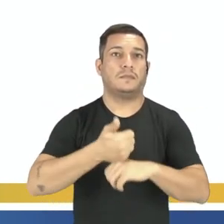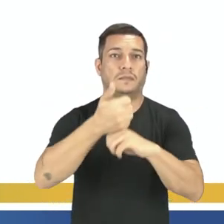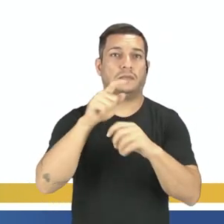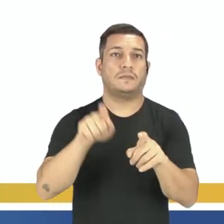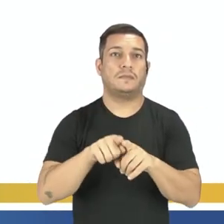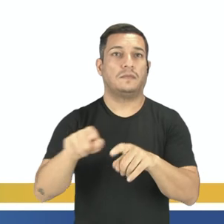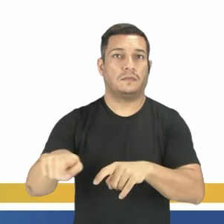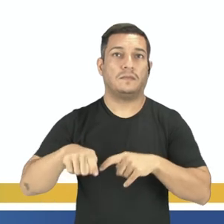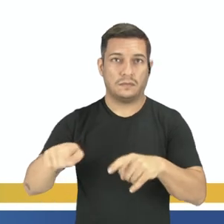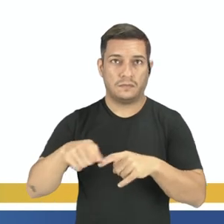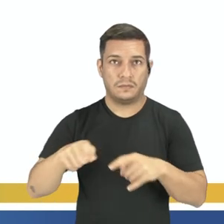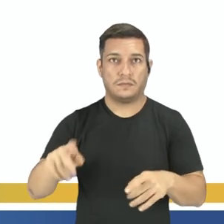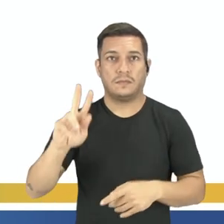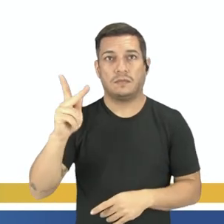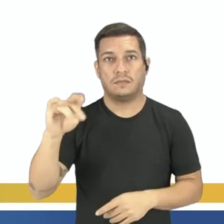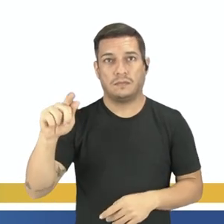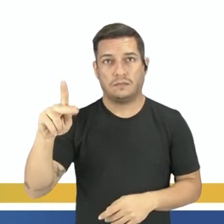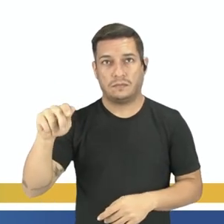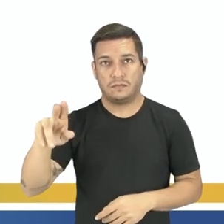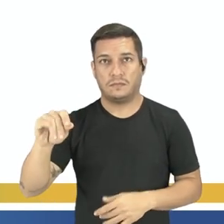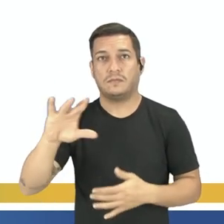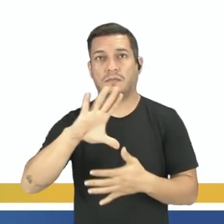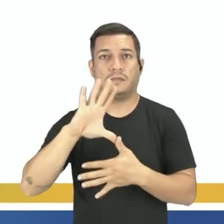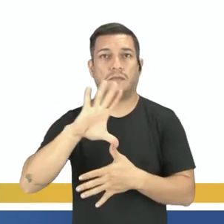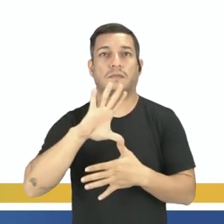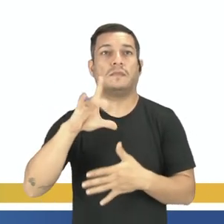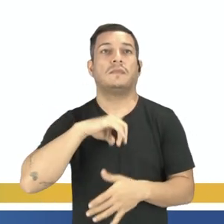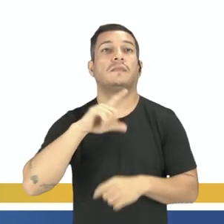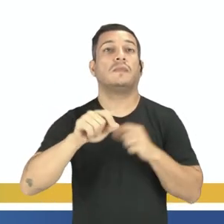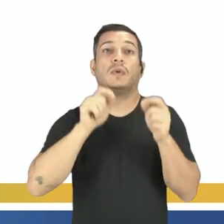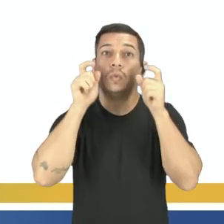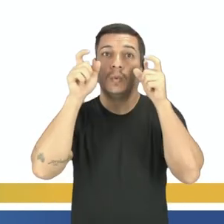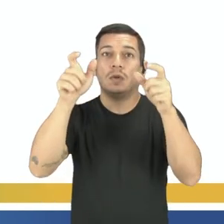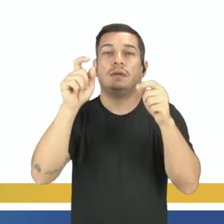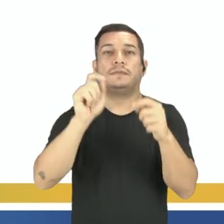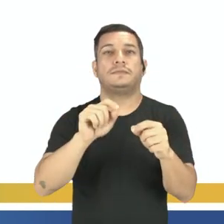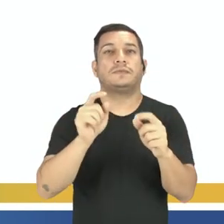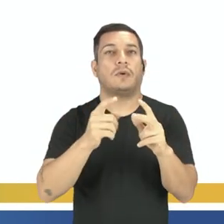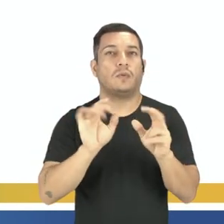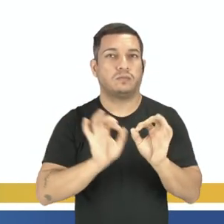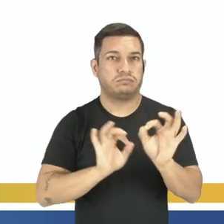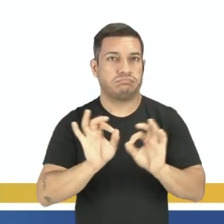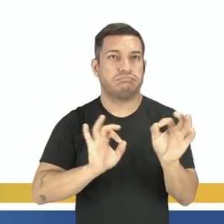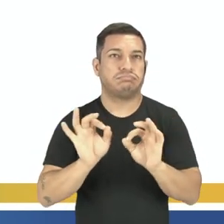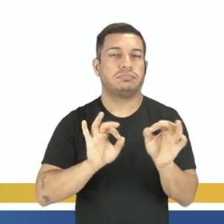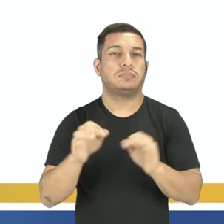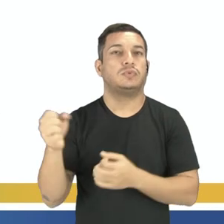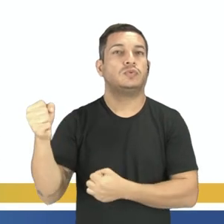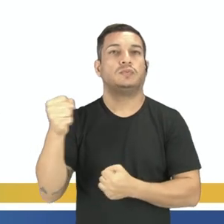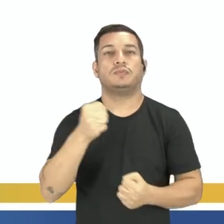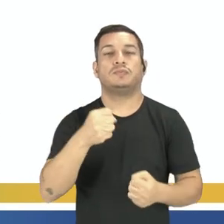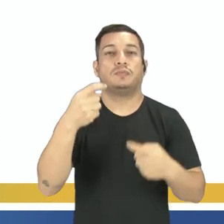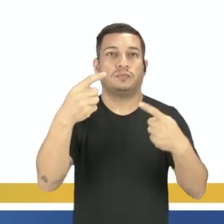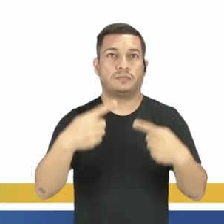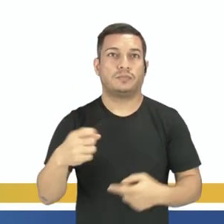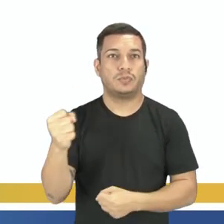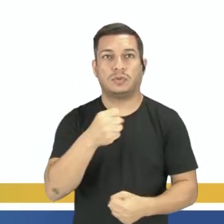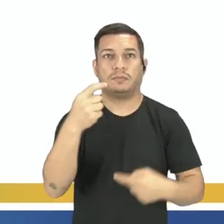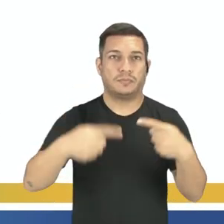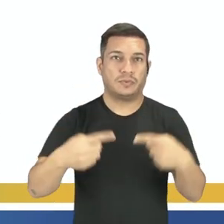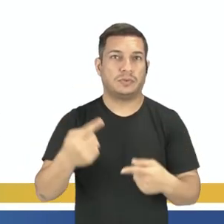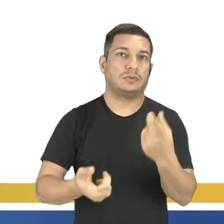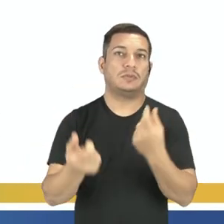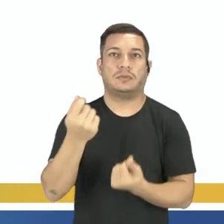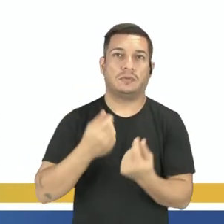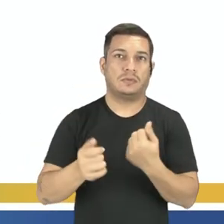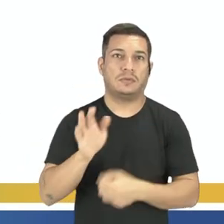das colônias hispano-americanas tinham, na verdade, interesses na manutenção de uma estrutura de um poder político e econômico, que